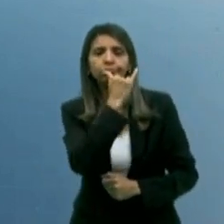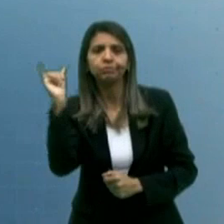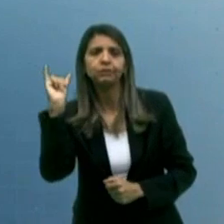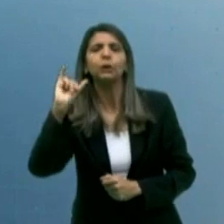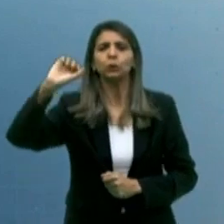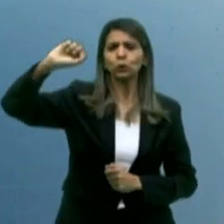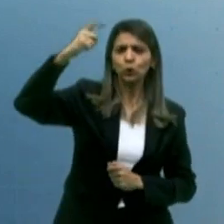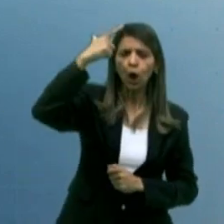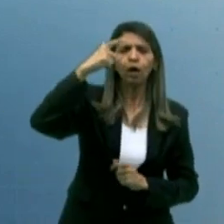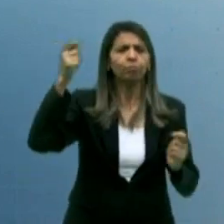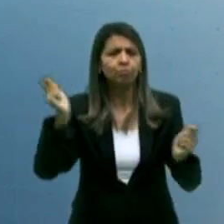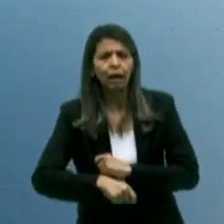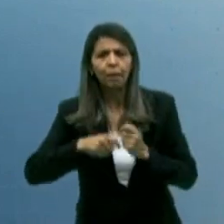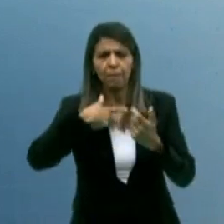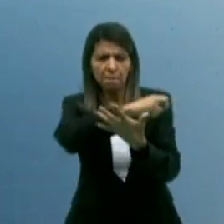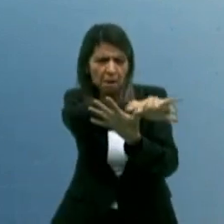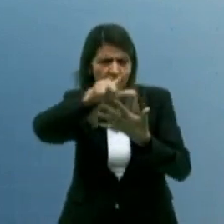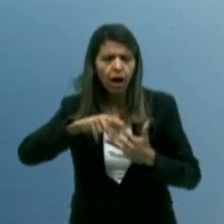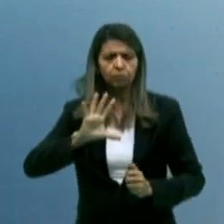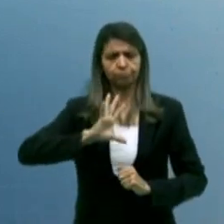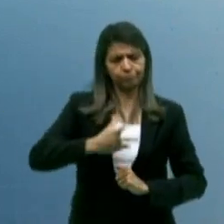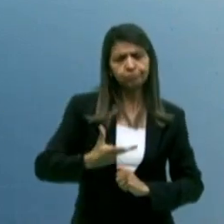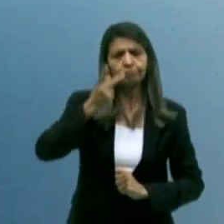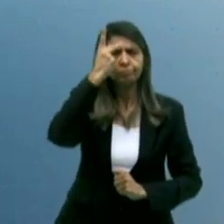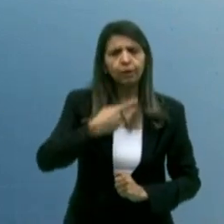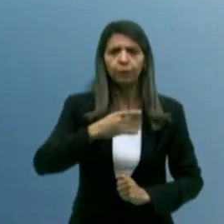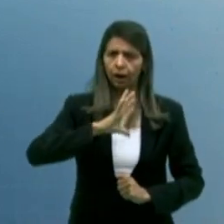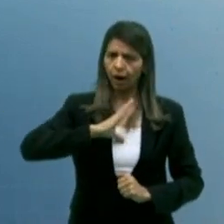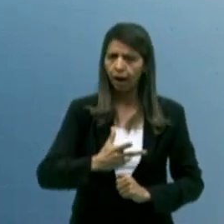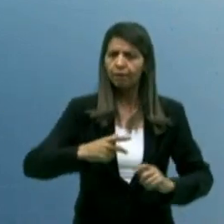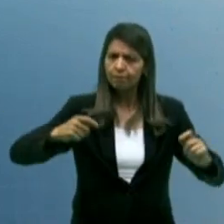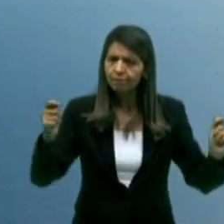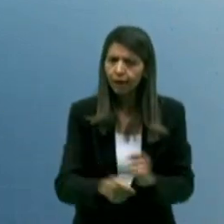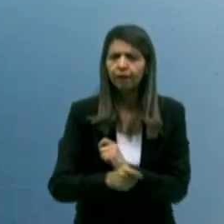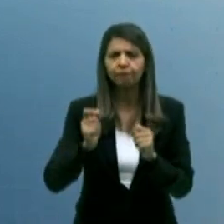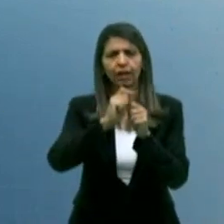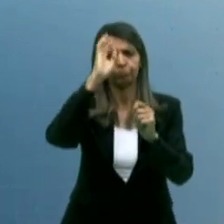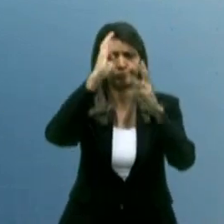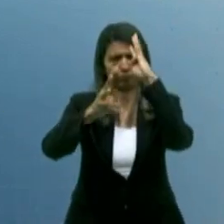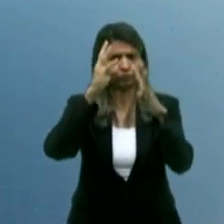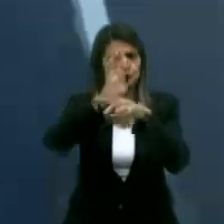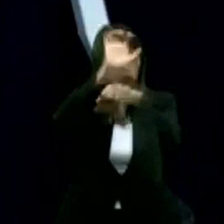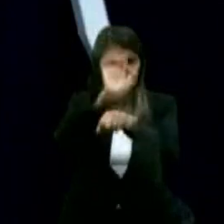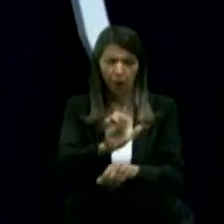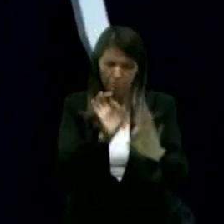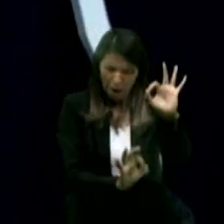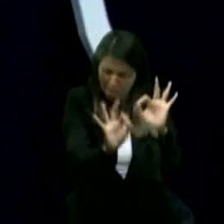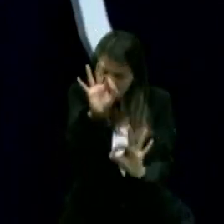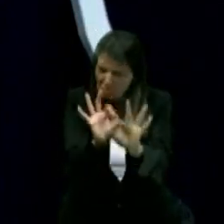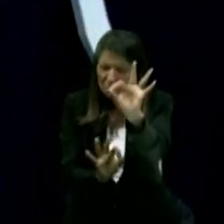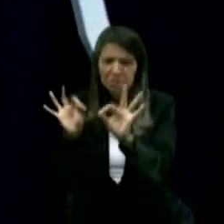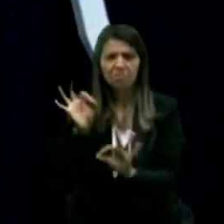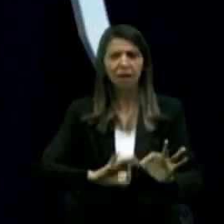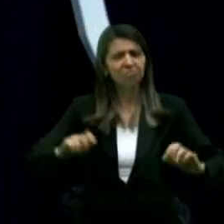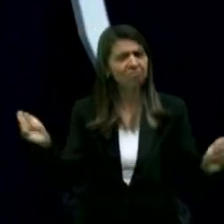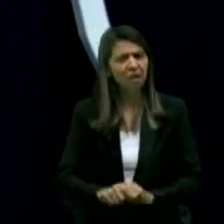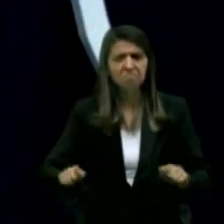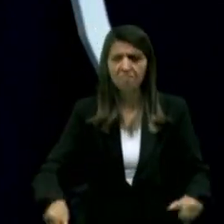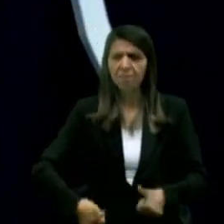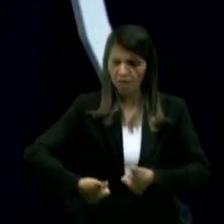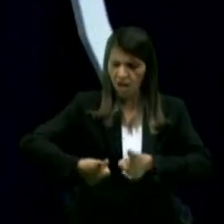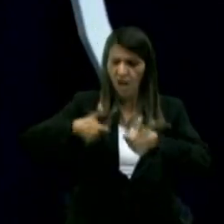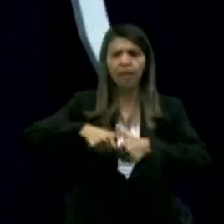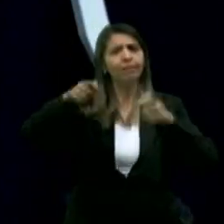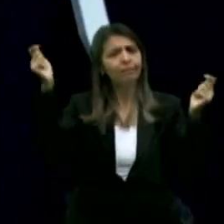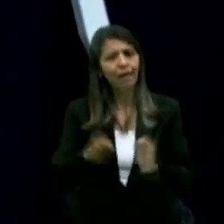crescer. O que falta é atitude. E eu tenho atitude. Nós vamos realmente colocar esse estado em ordem. Nós vamos colocar esse estado para prosperar. E